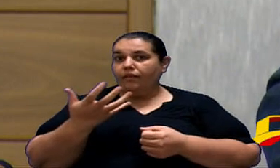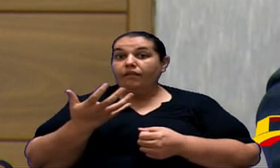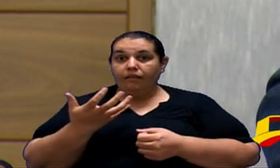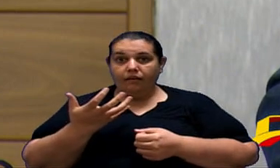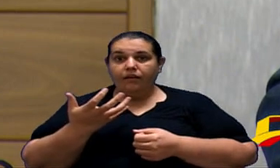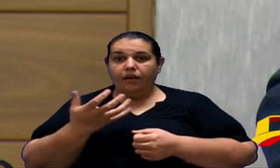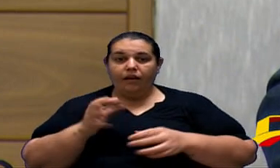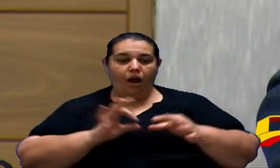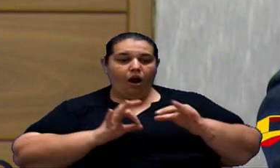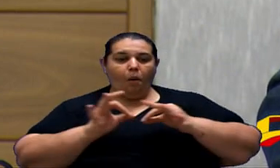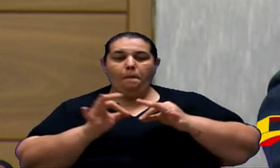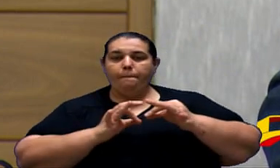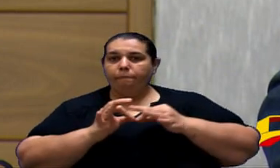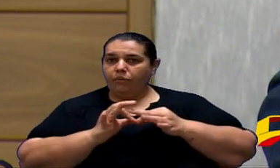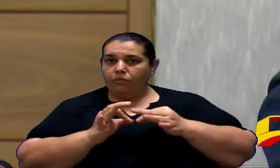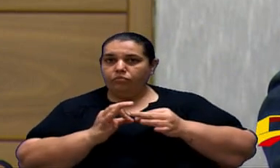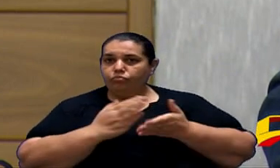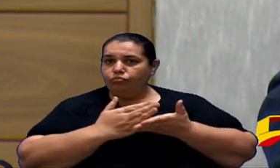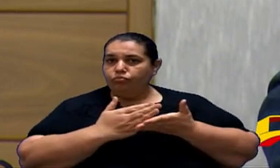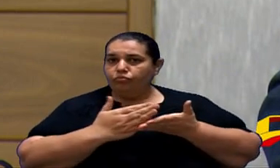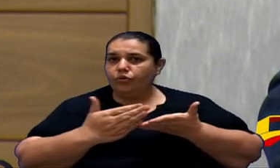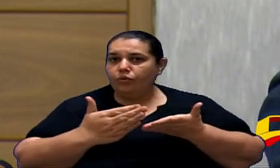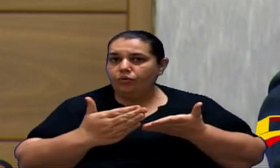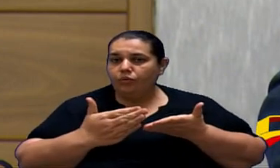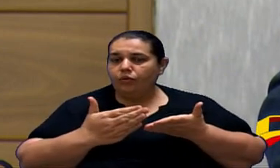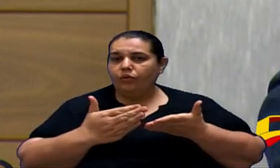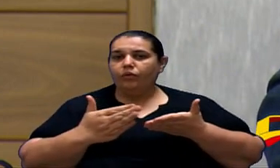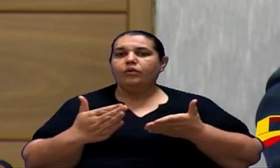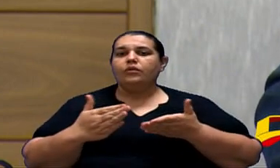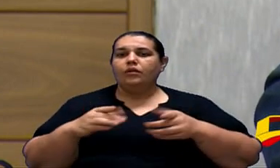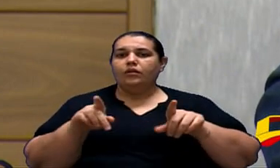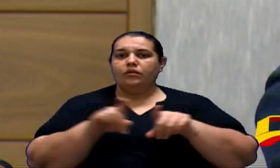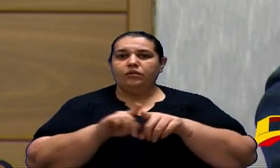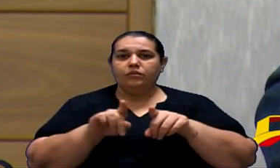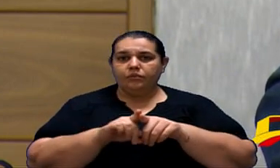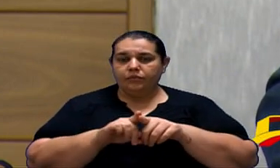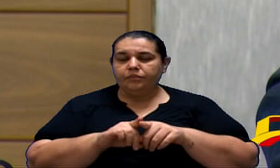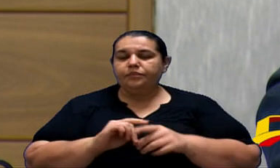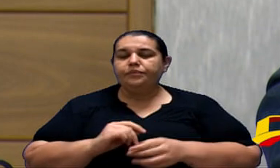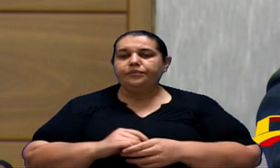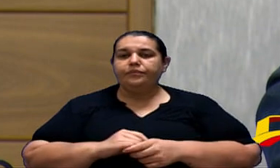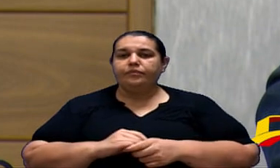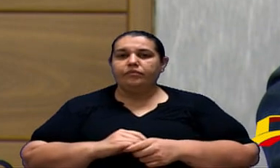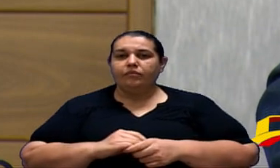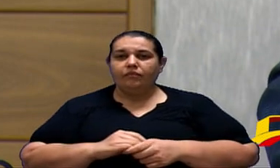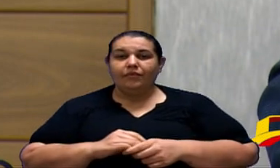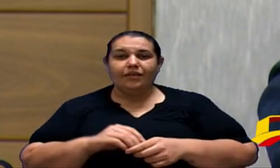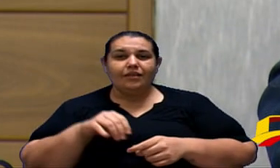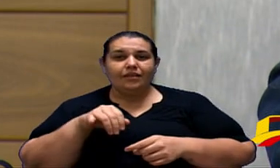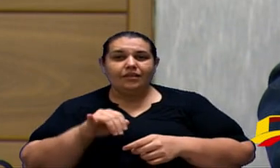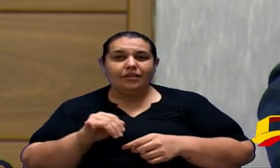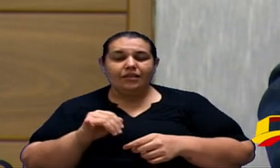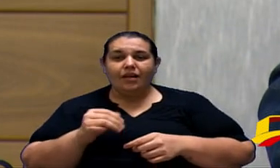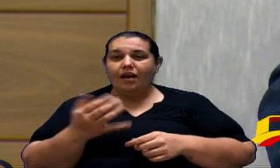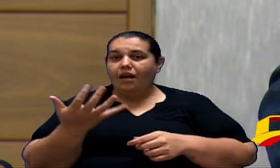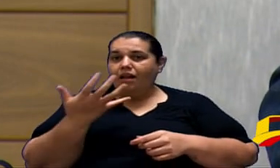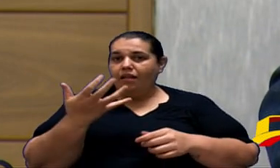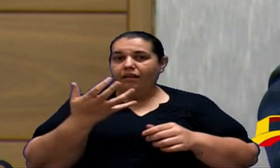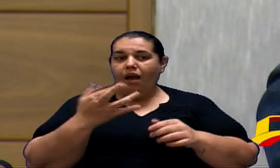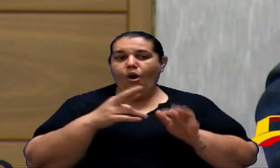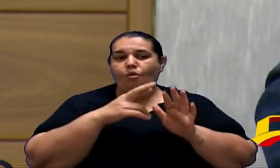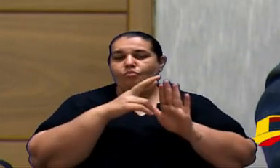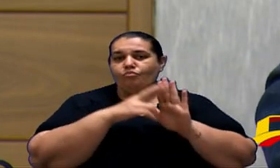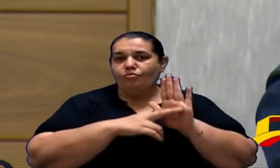desse projeto dessa emenda do Kim e se possível até ser relator do projeto